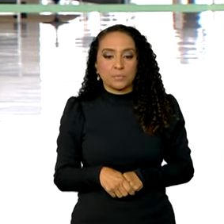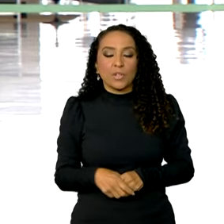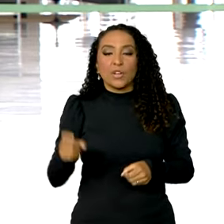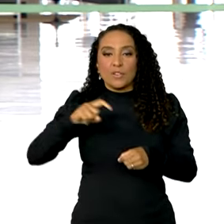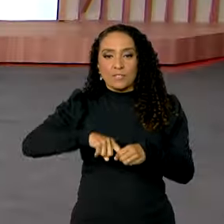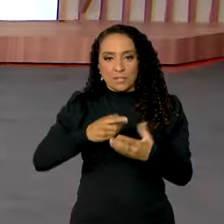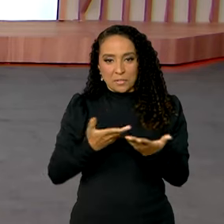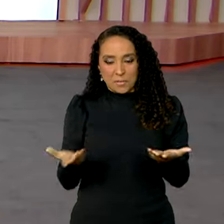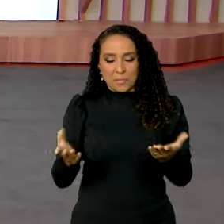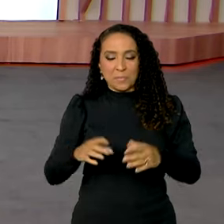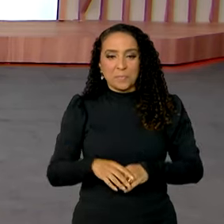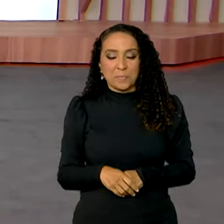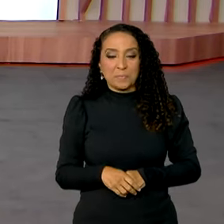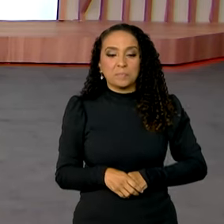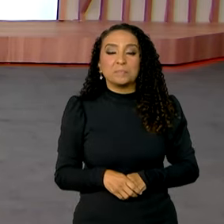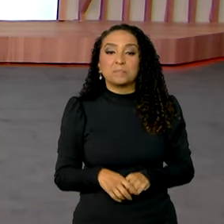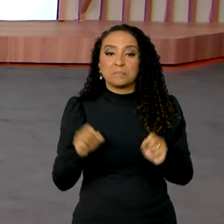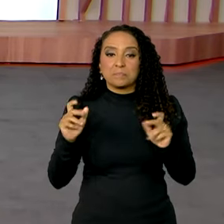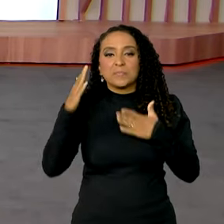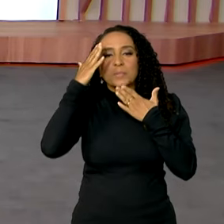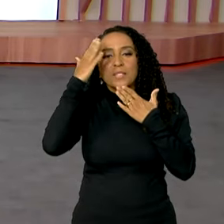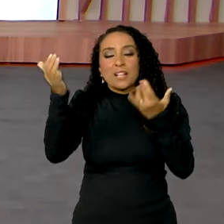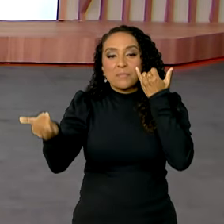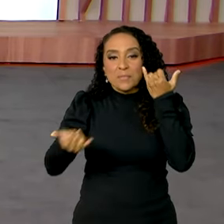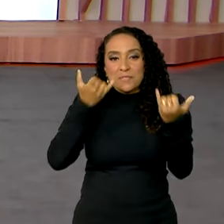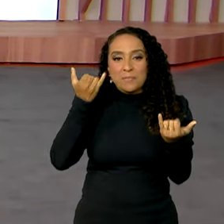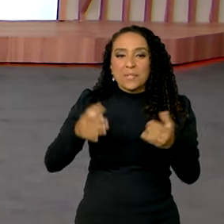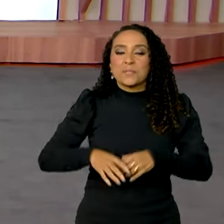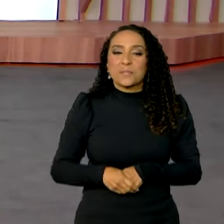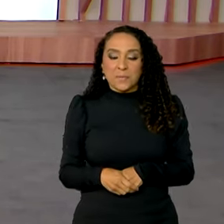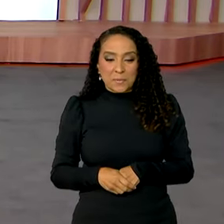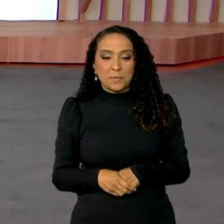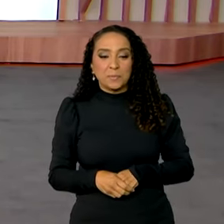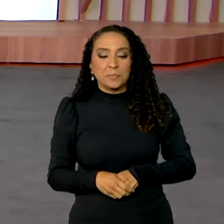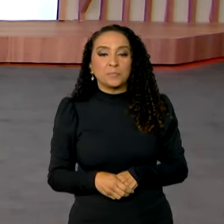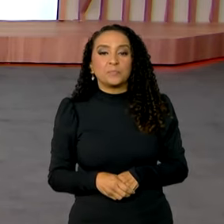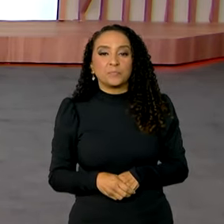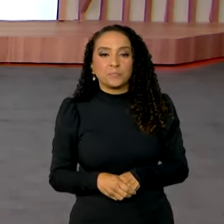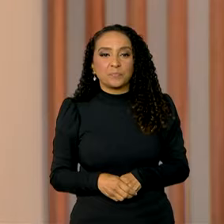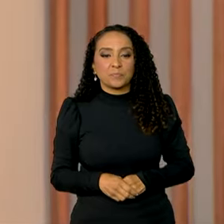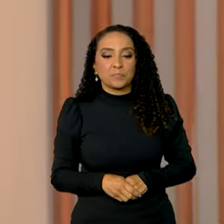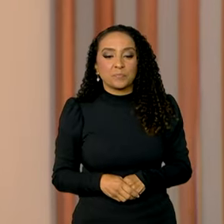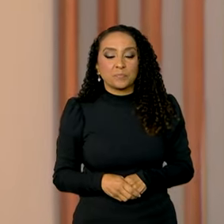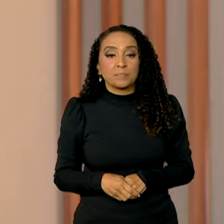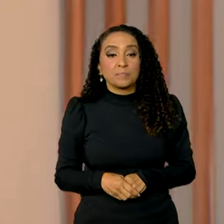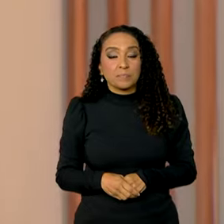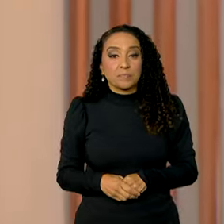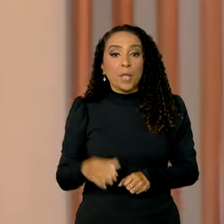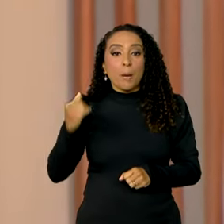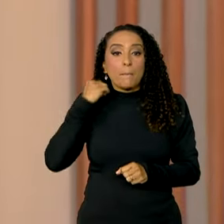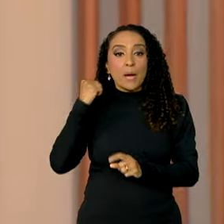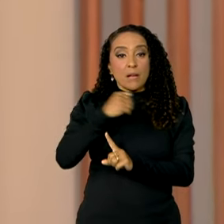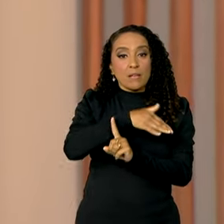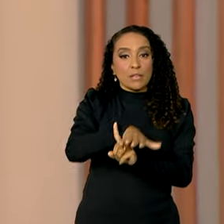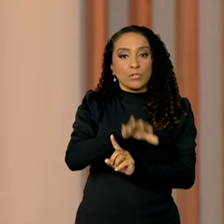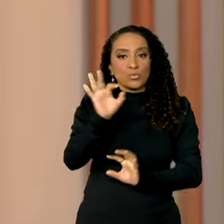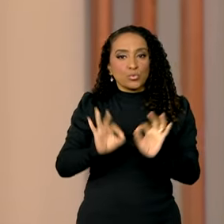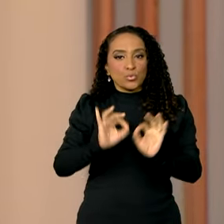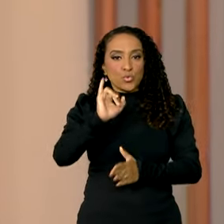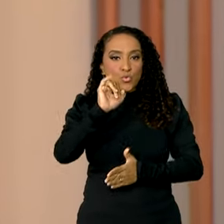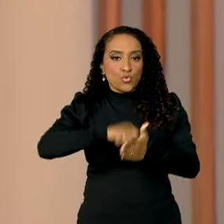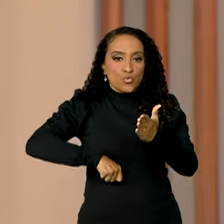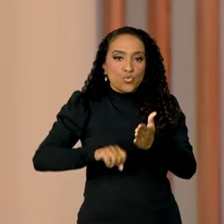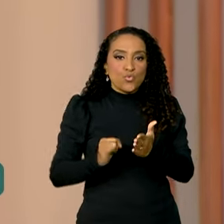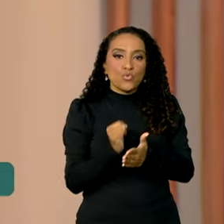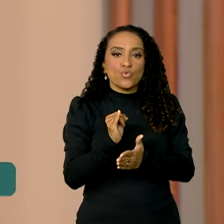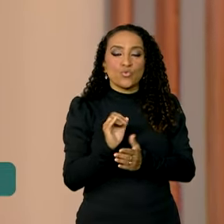Volto com você, Vanessa. Ok, Jéssica. Obrigada pelas informações. Bom trabalho para você. E o Banco Central reajustou os juros da